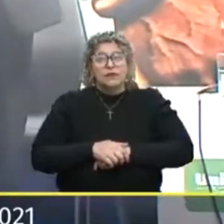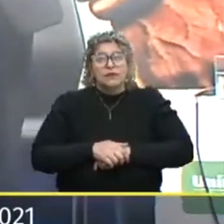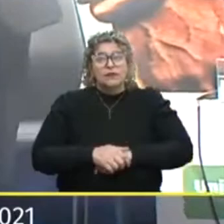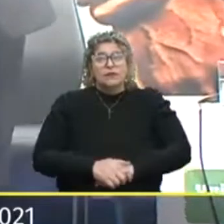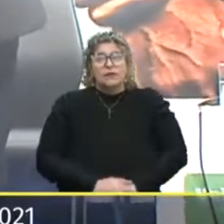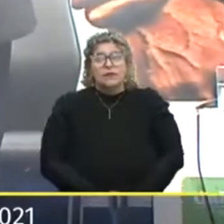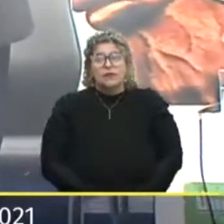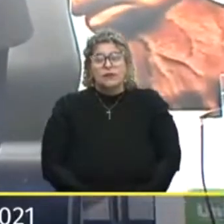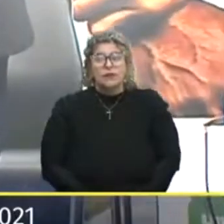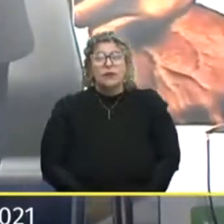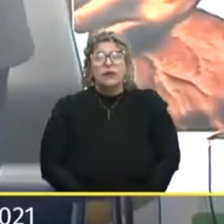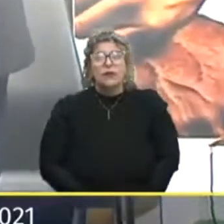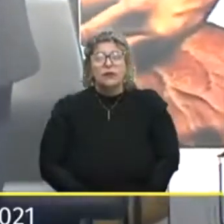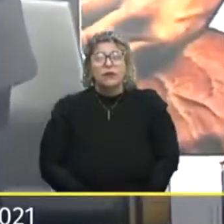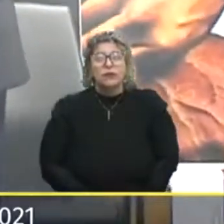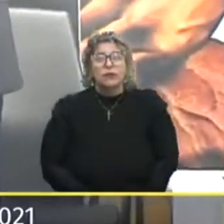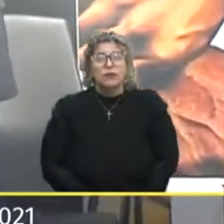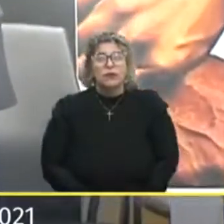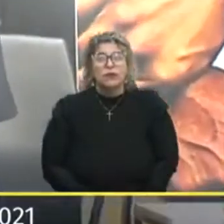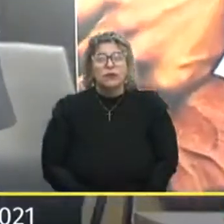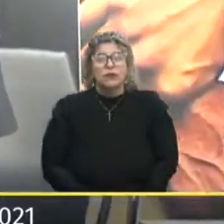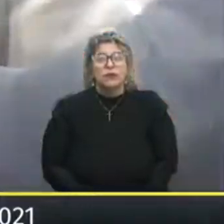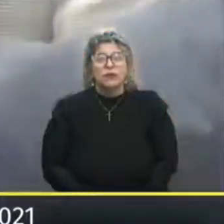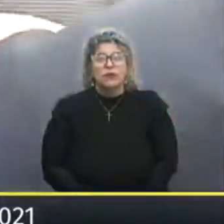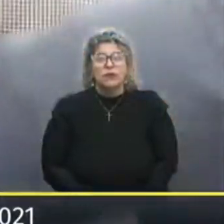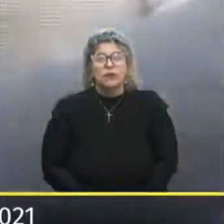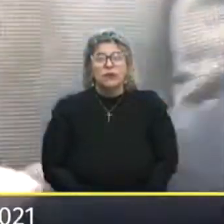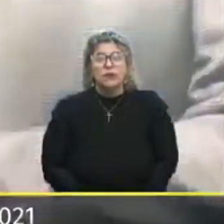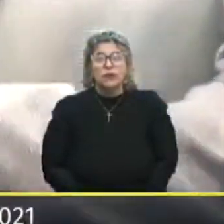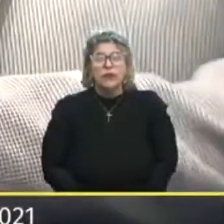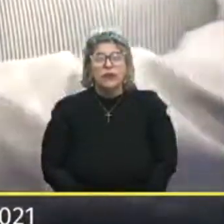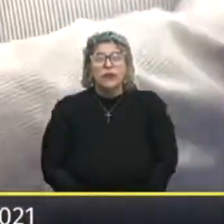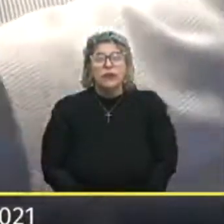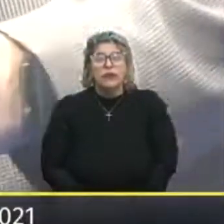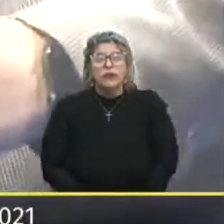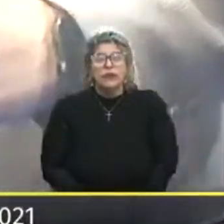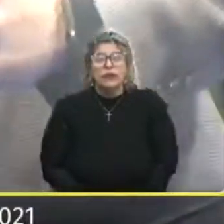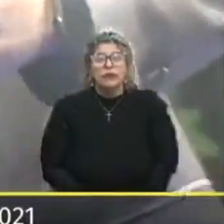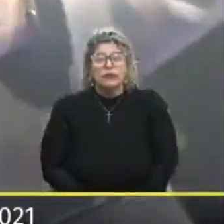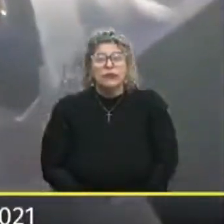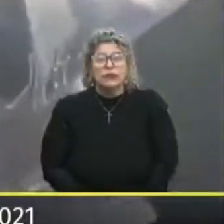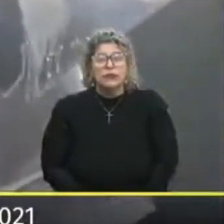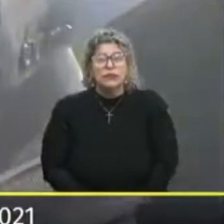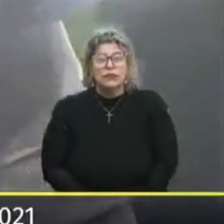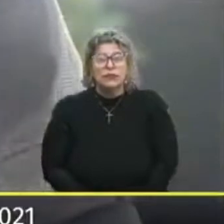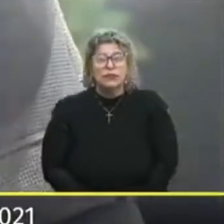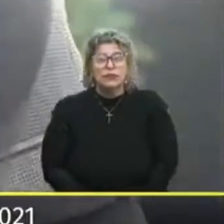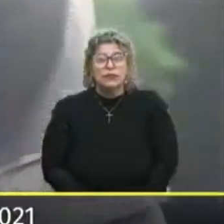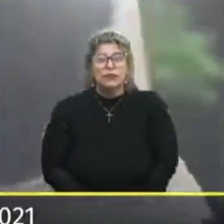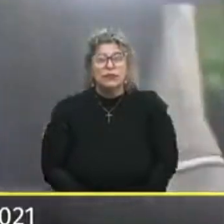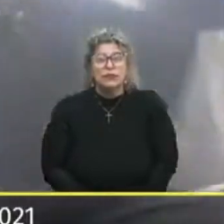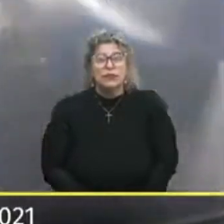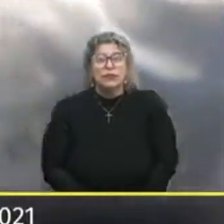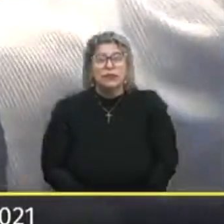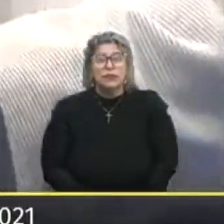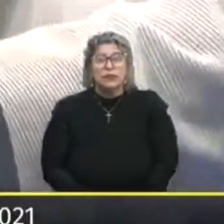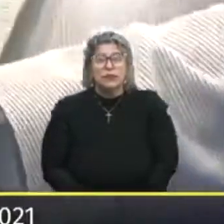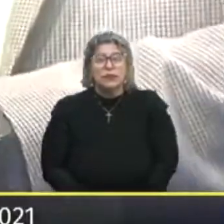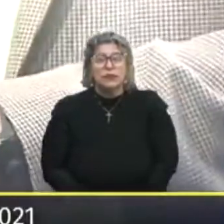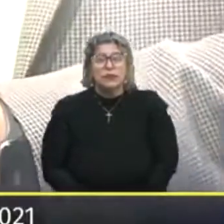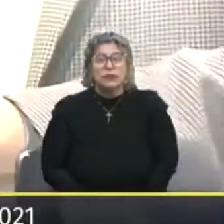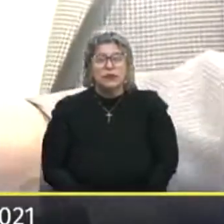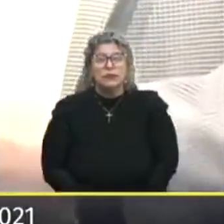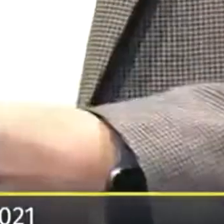do evento Houve a entrega do troféu parceiro do consumidor Ao deputado Gabriel Souza Por sua atuação frente ao